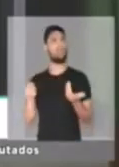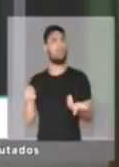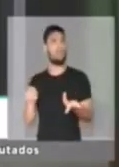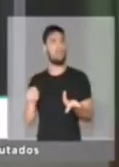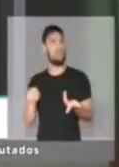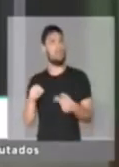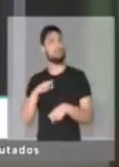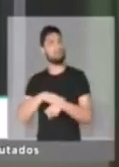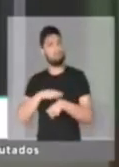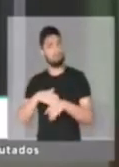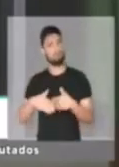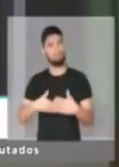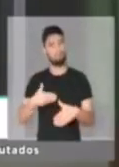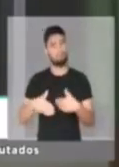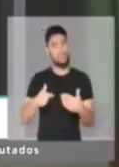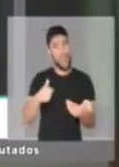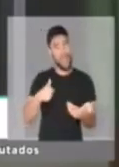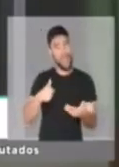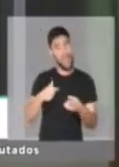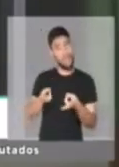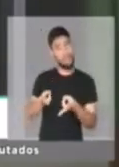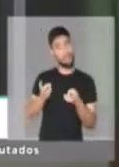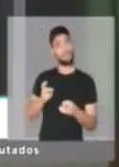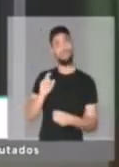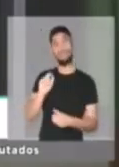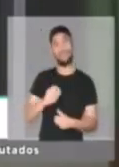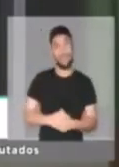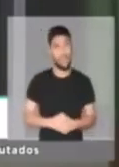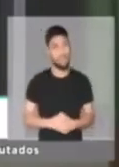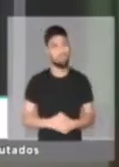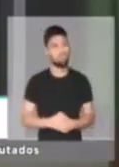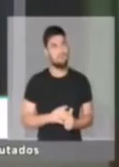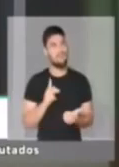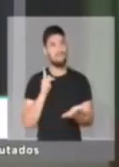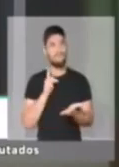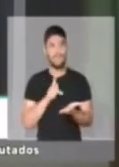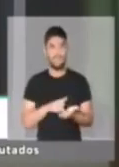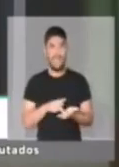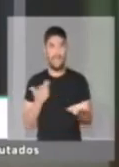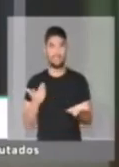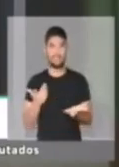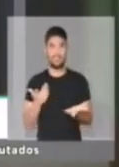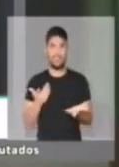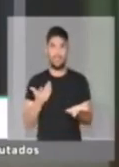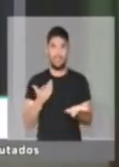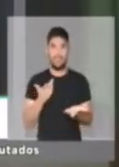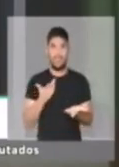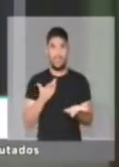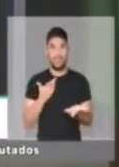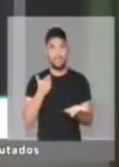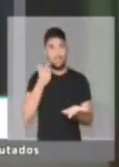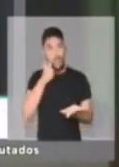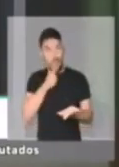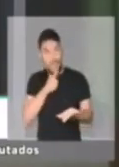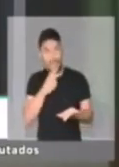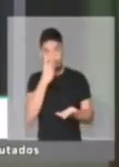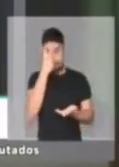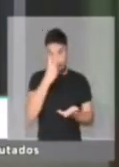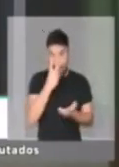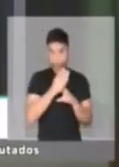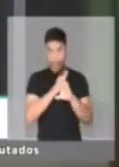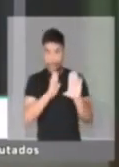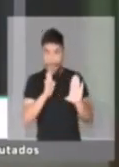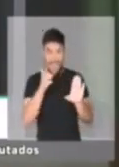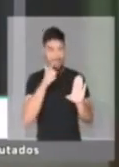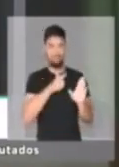depois de um tempo, eu comecei a perceber que, de fato, eu não tinha escolha sobre o que estava acontecendo comigo, mas sim